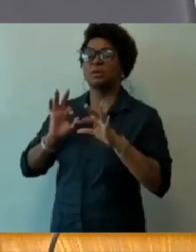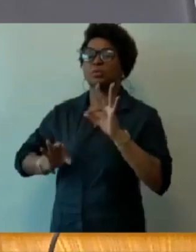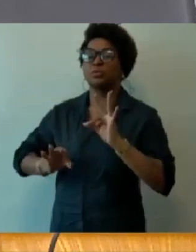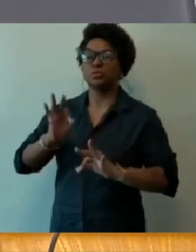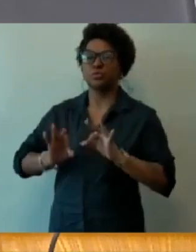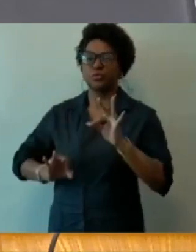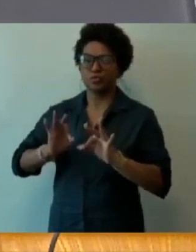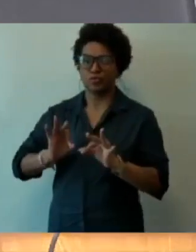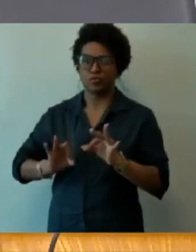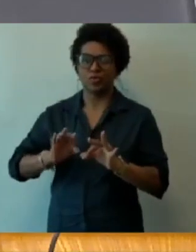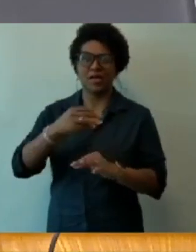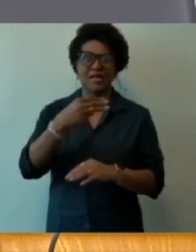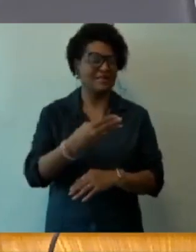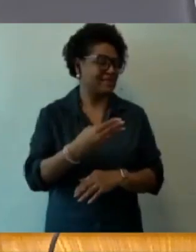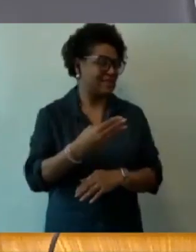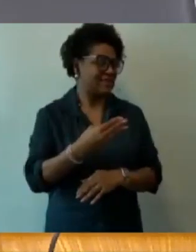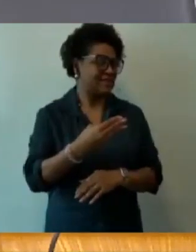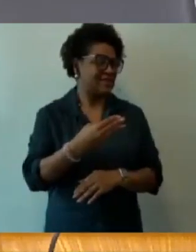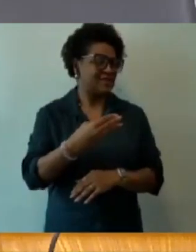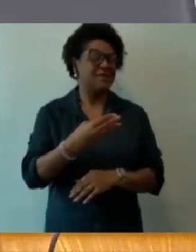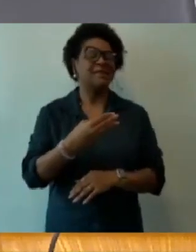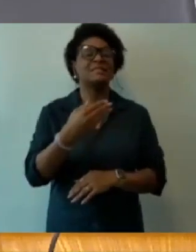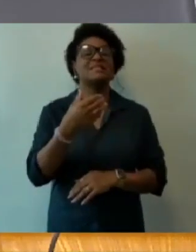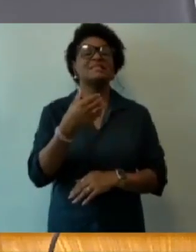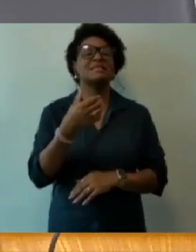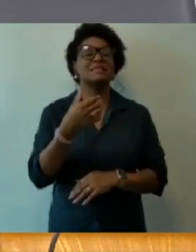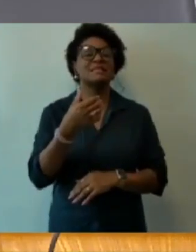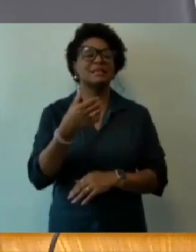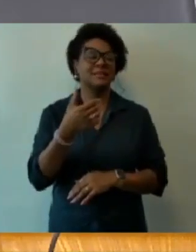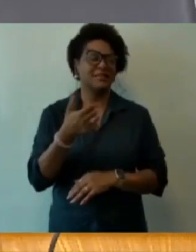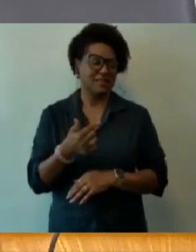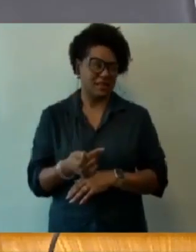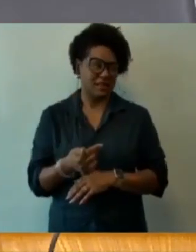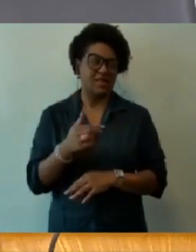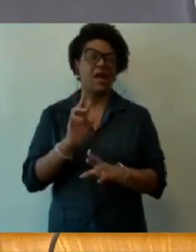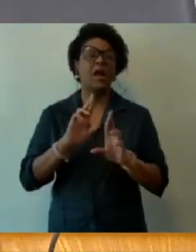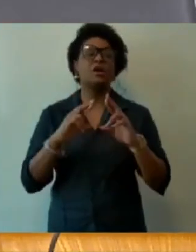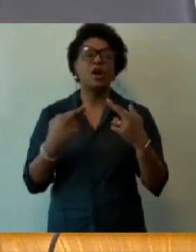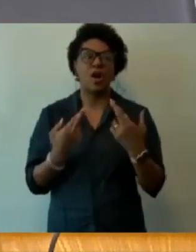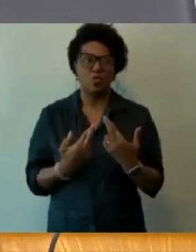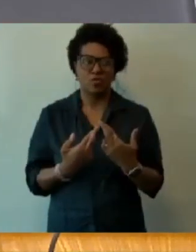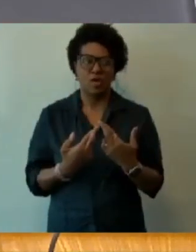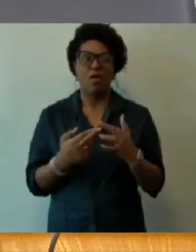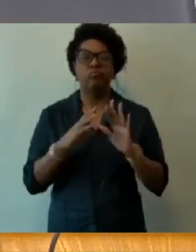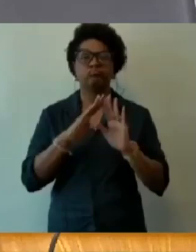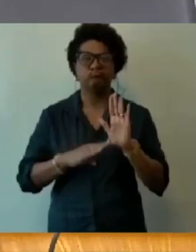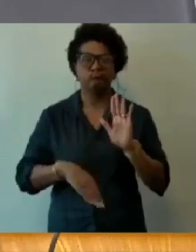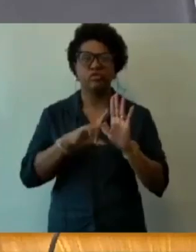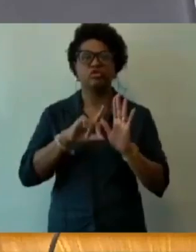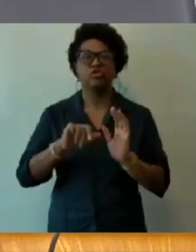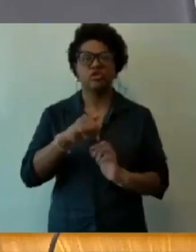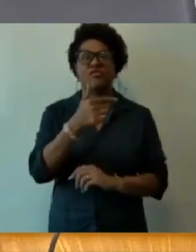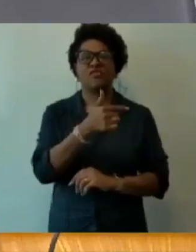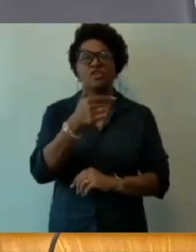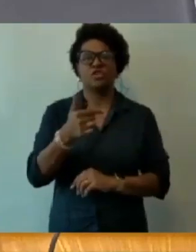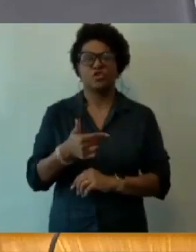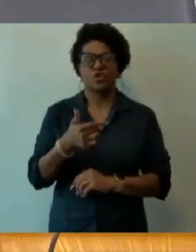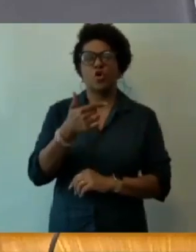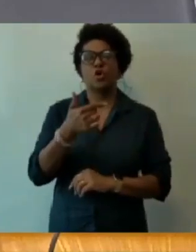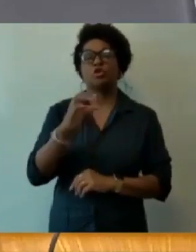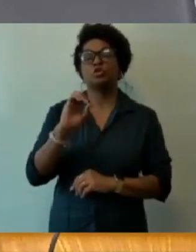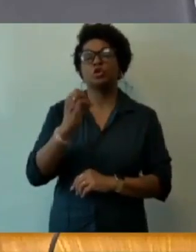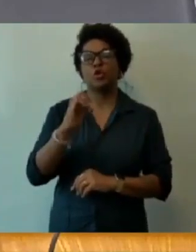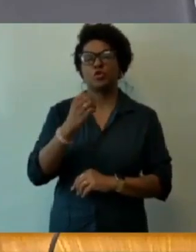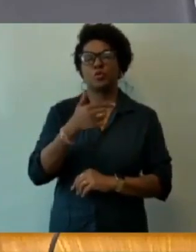37ª Reunião Ordinária do dia 22 de 10 de 2024. Vamos para a ordem dos